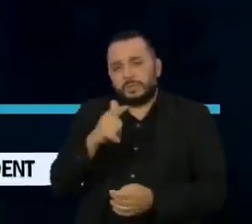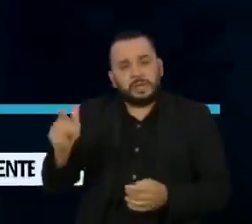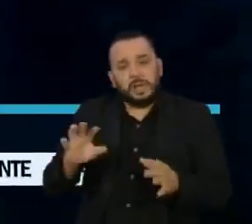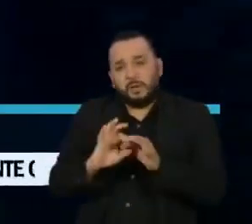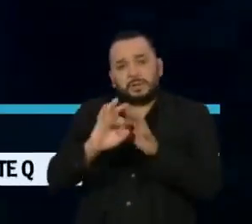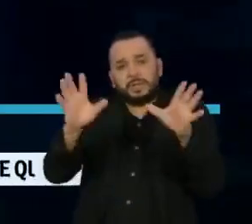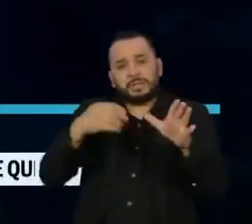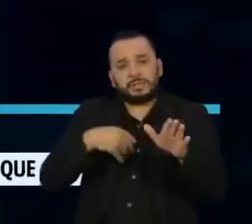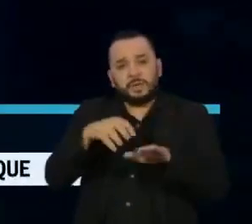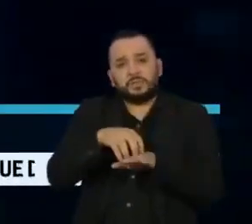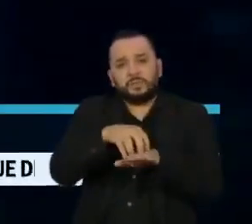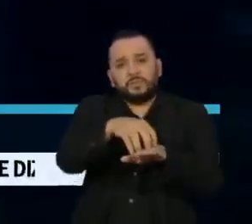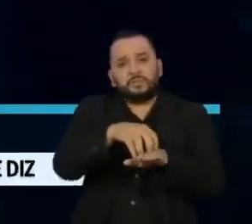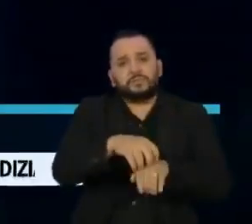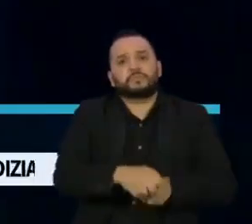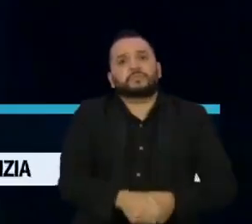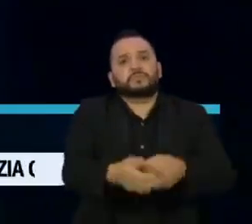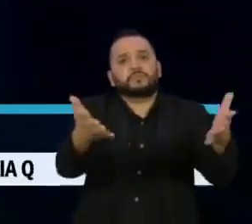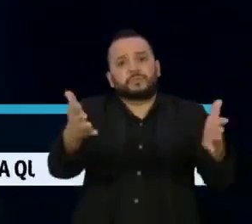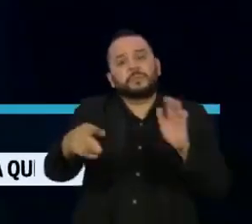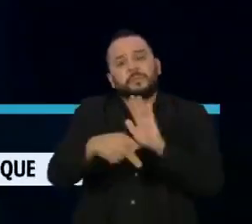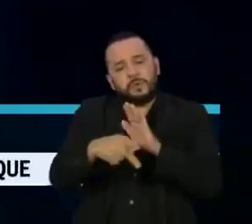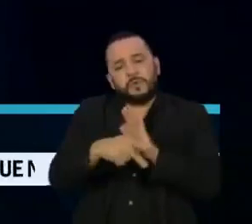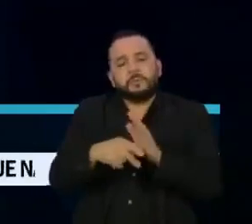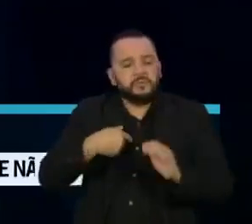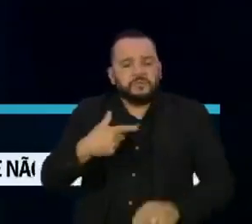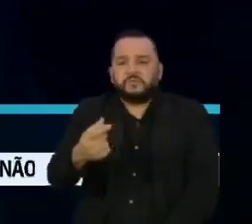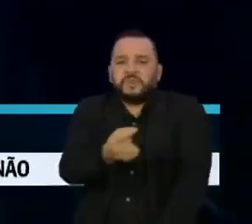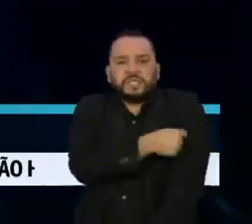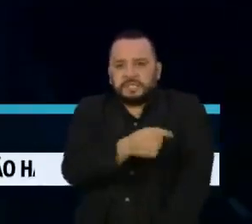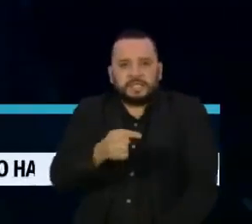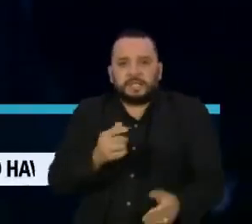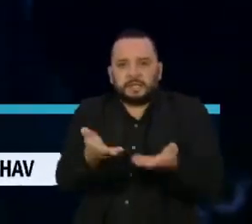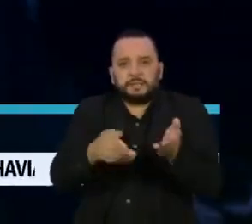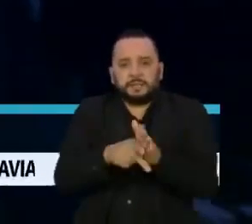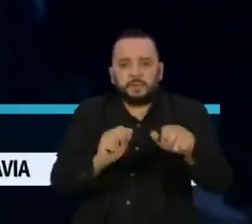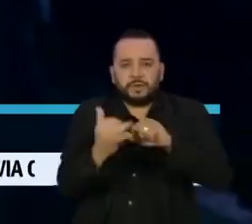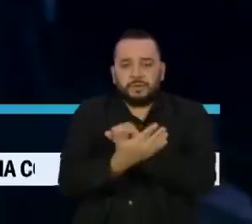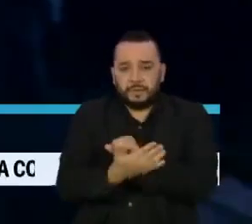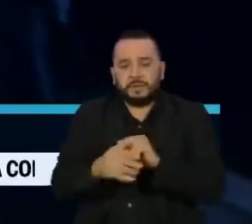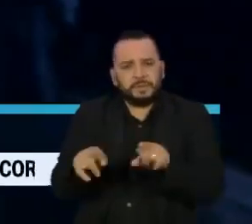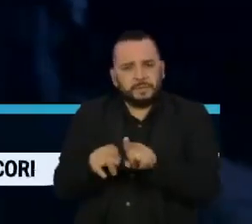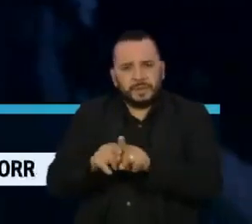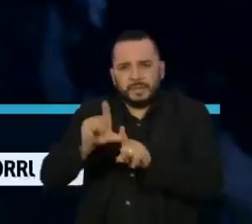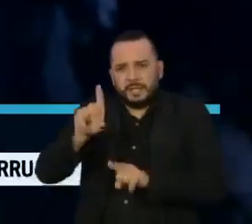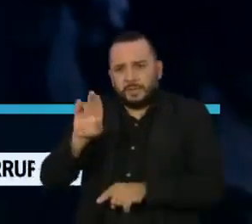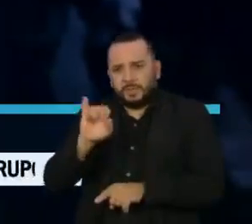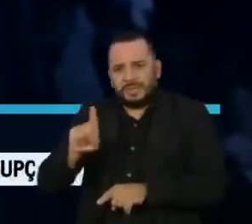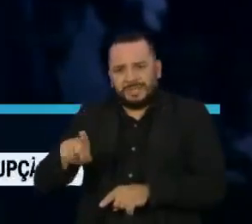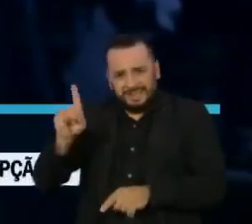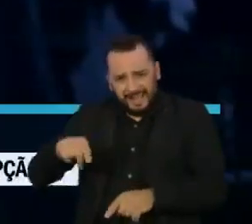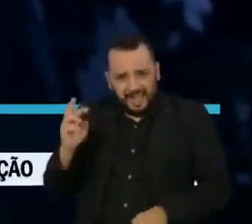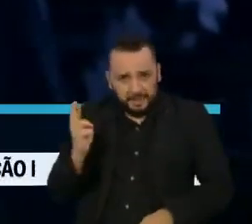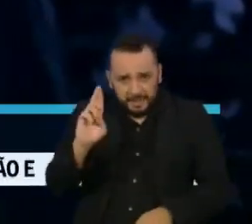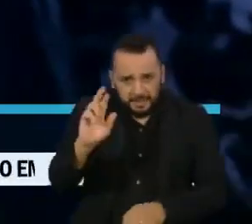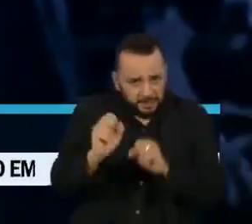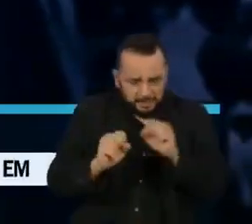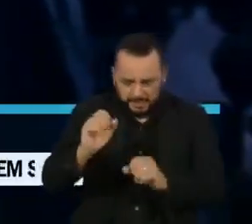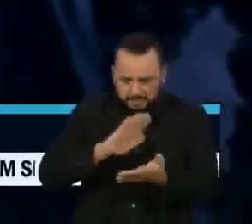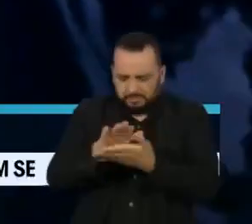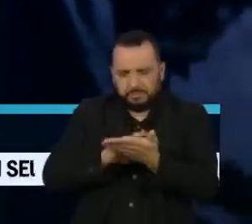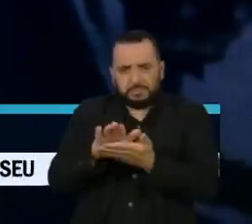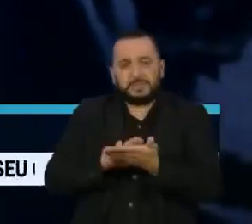para distribuir nenhuma vacina da Covid-19 e negou que Luiz Paulo Dominguete seja representante da empresa.